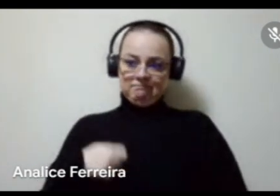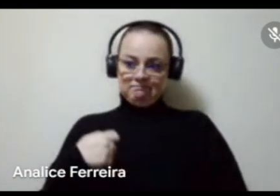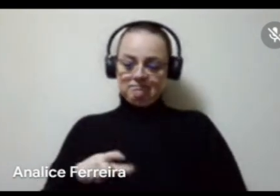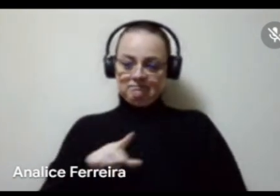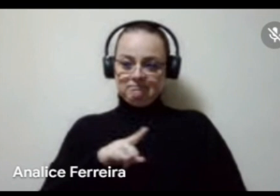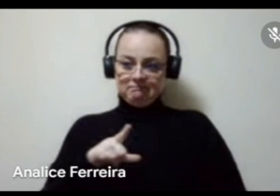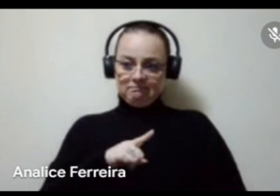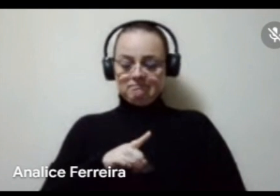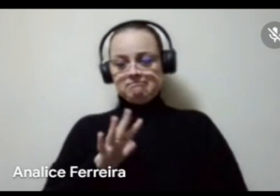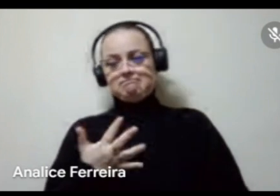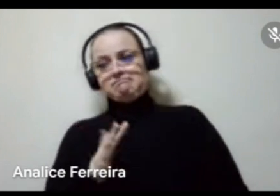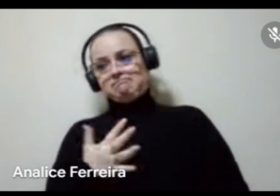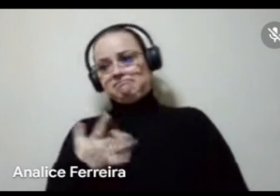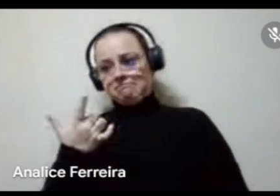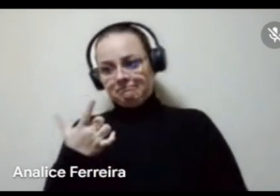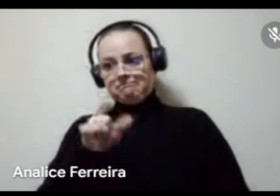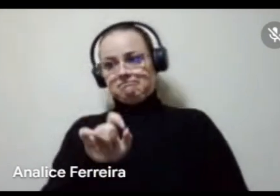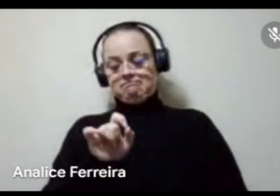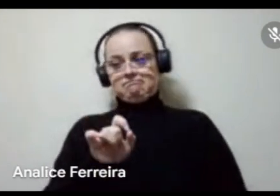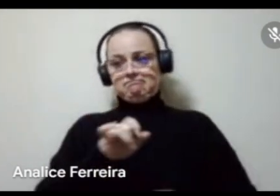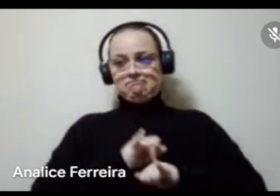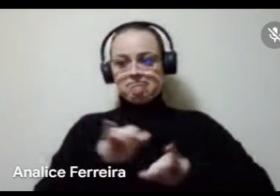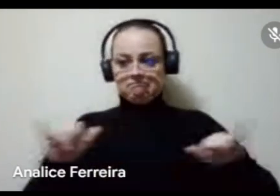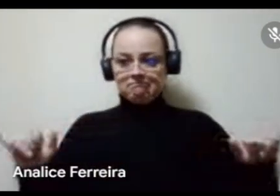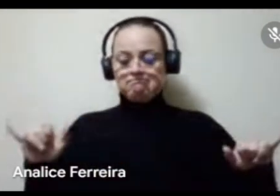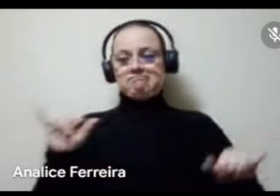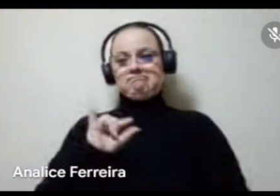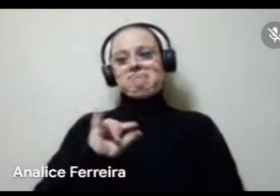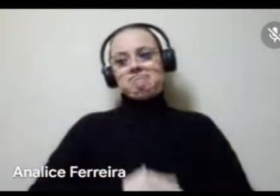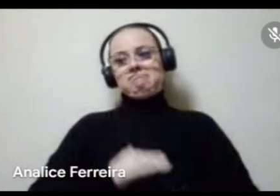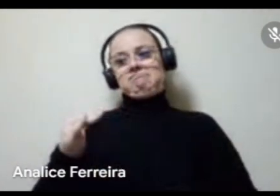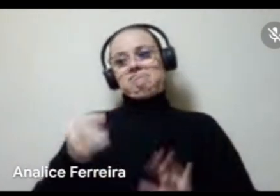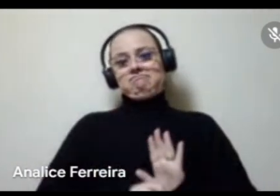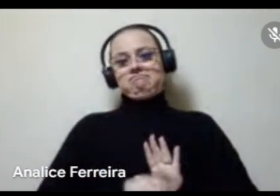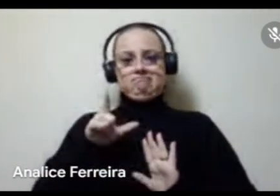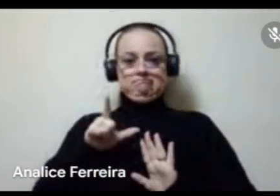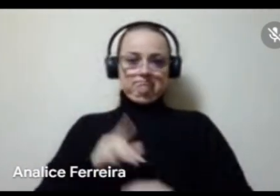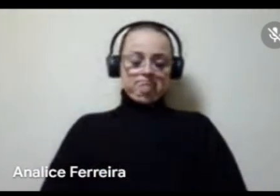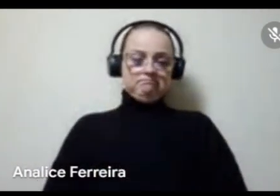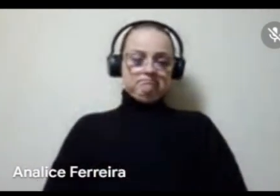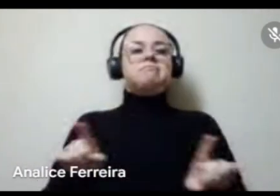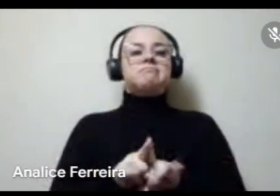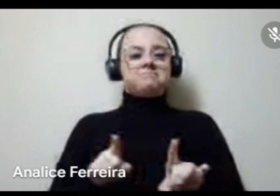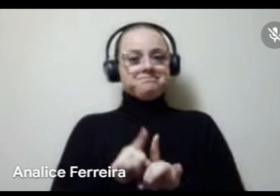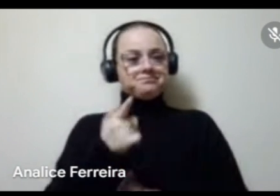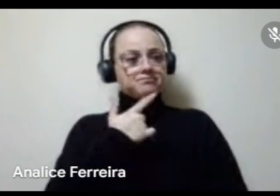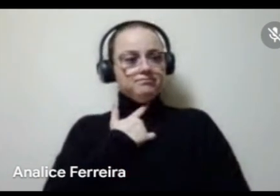no mínimo, ter conseguido divulgar isso com um pouco mais de antecedência, né, também gostaria de